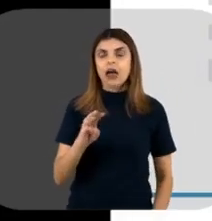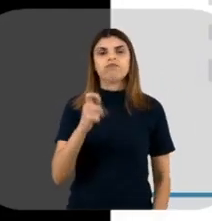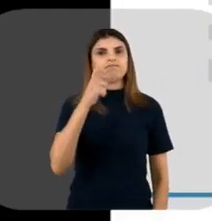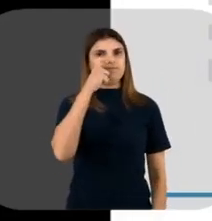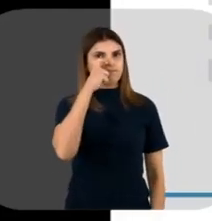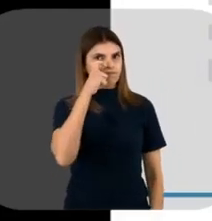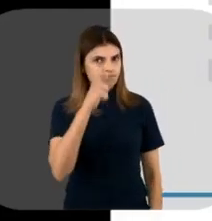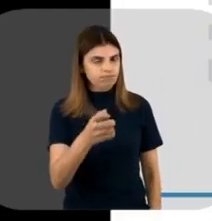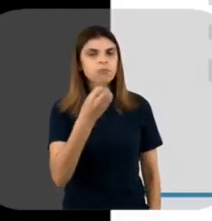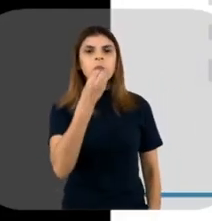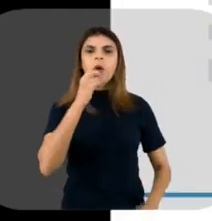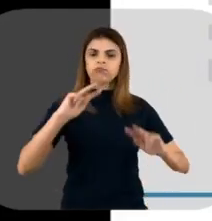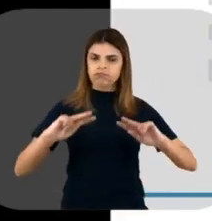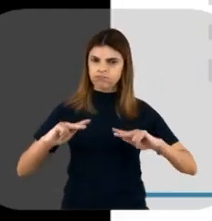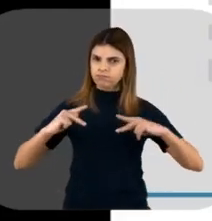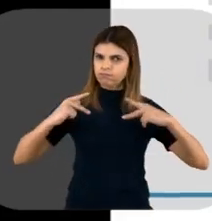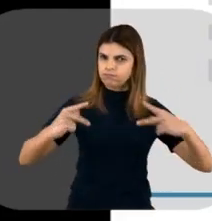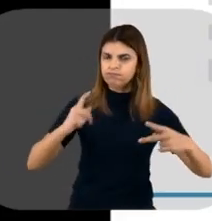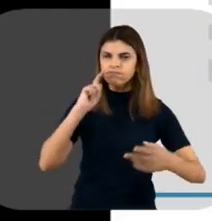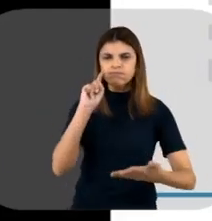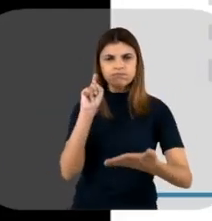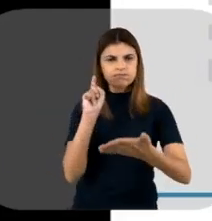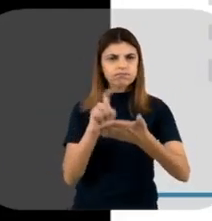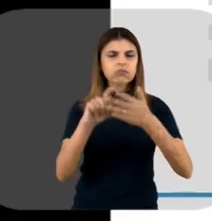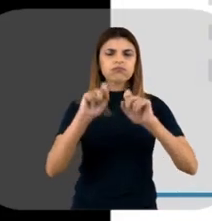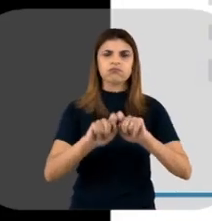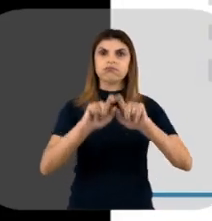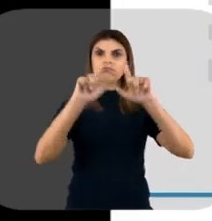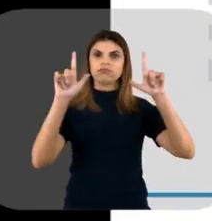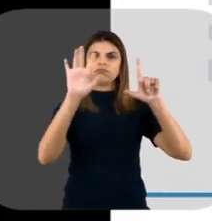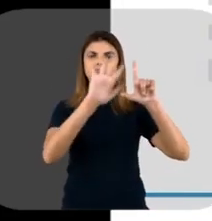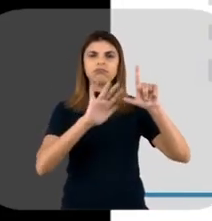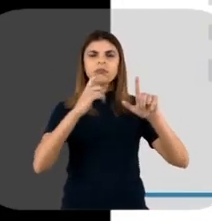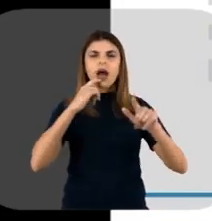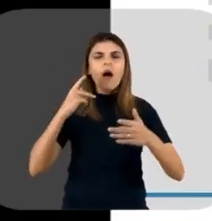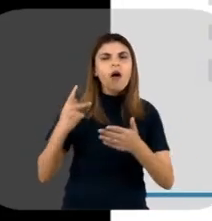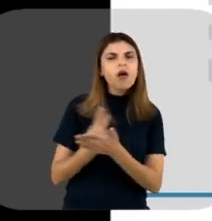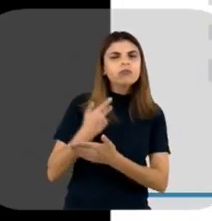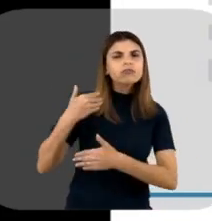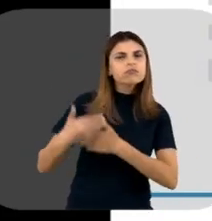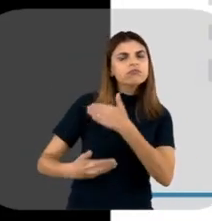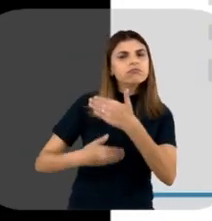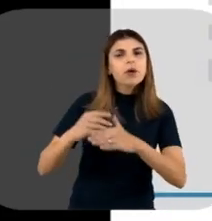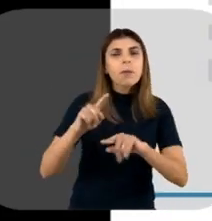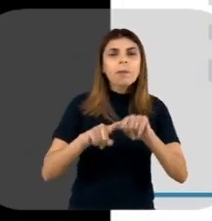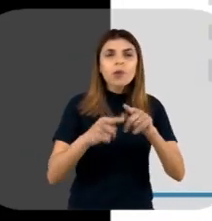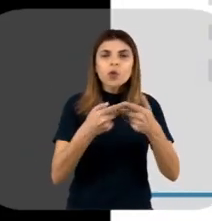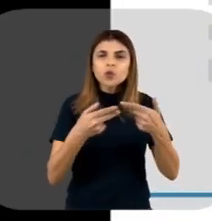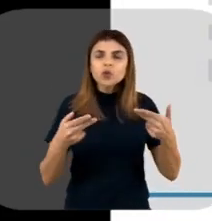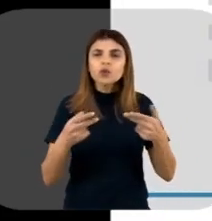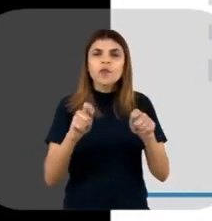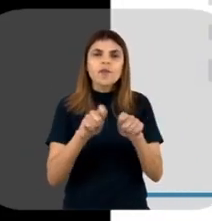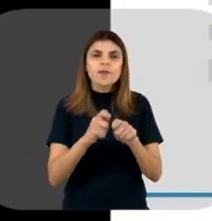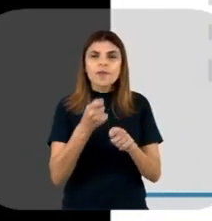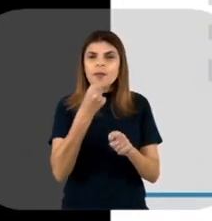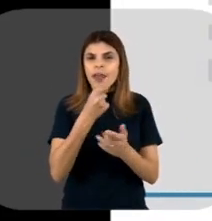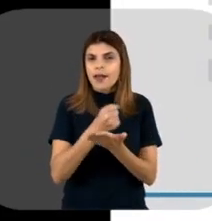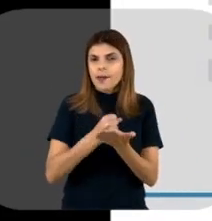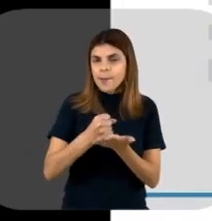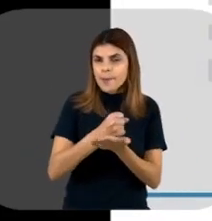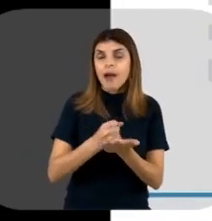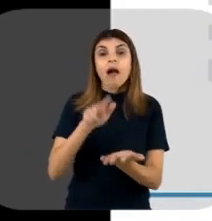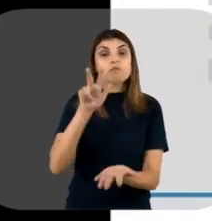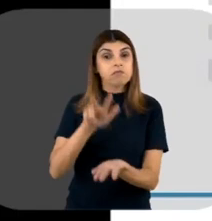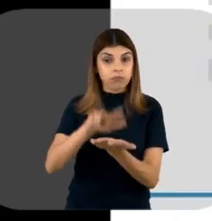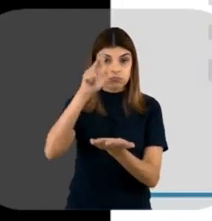site bem interessante, que fala dos últimos produtos, dos últimos biofármacos que